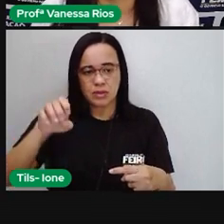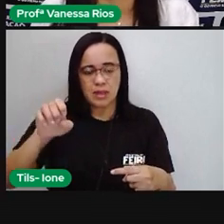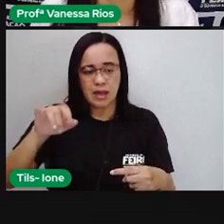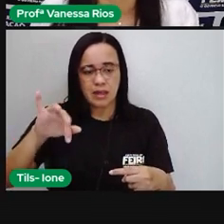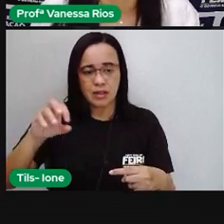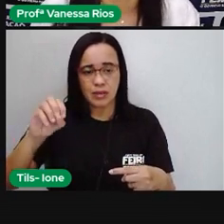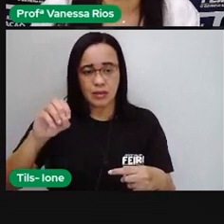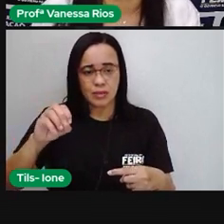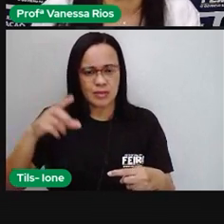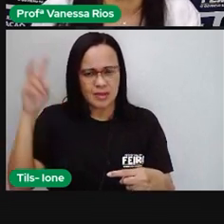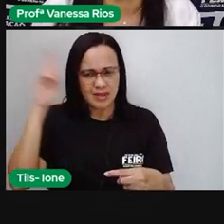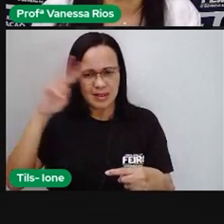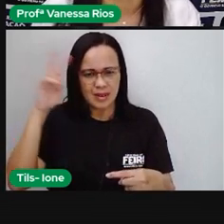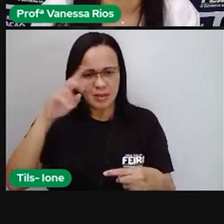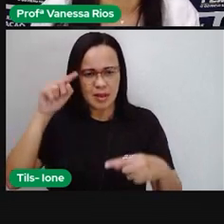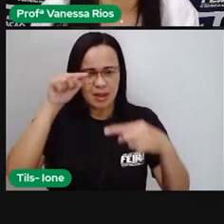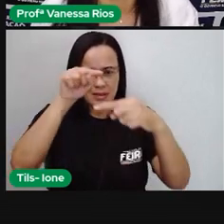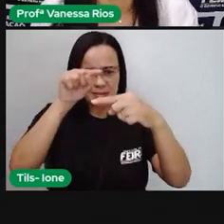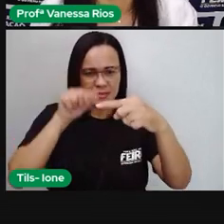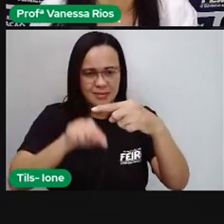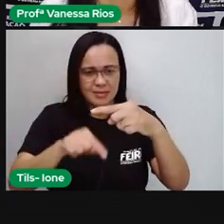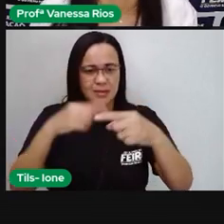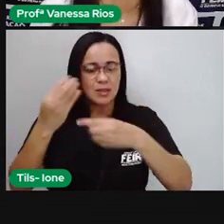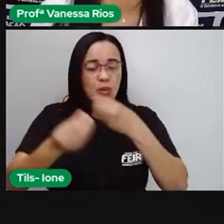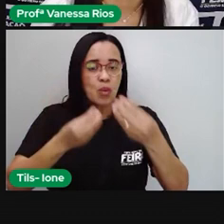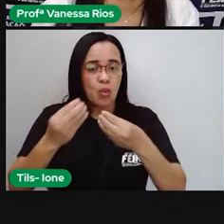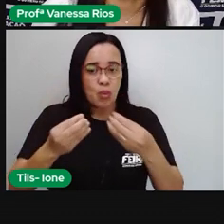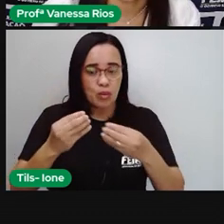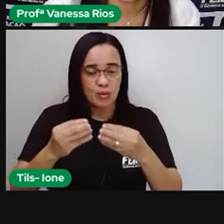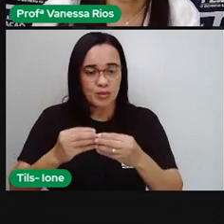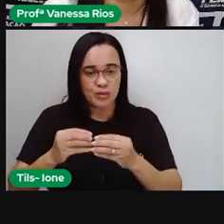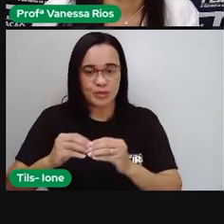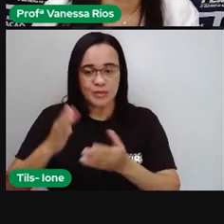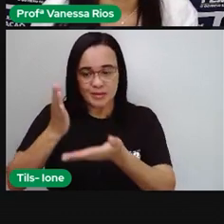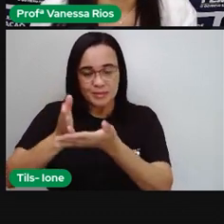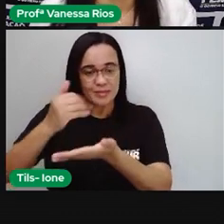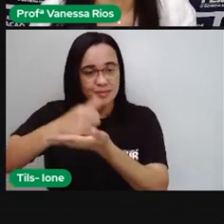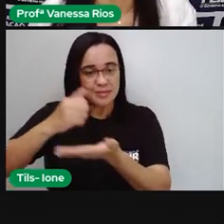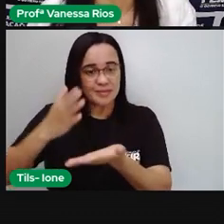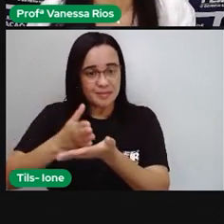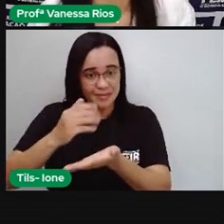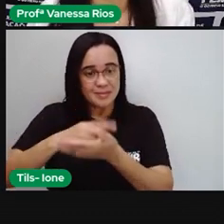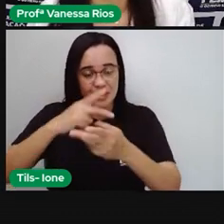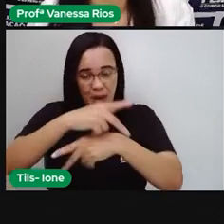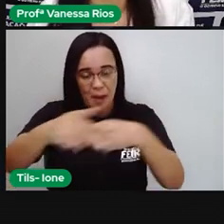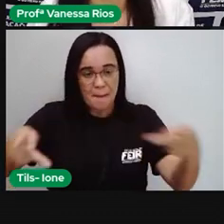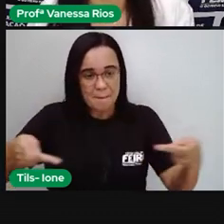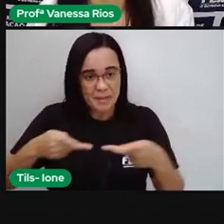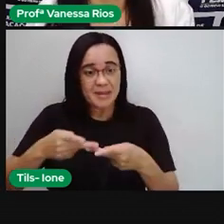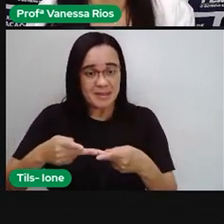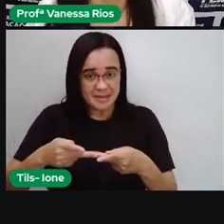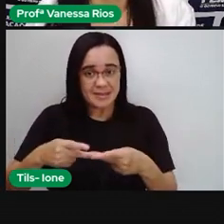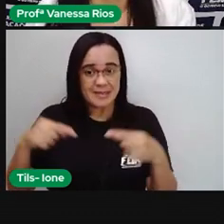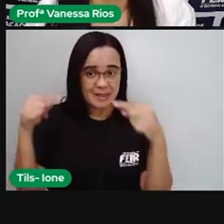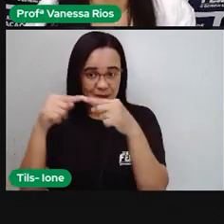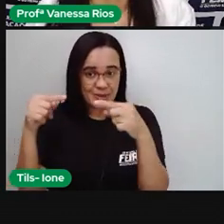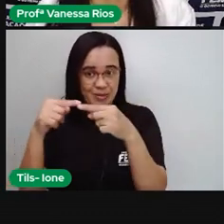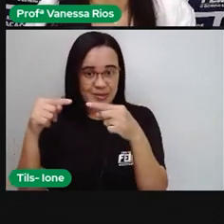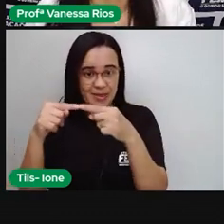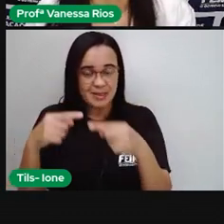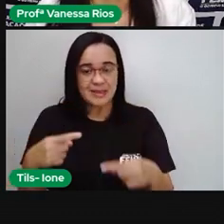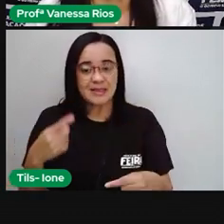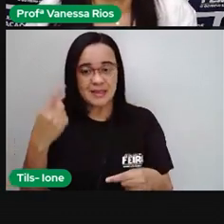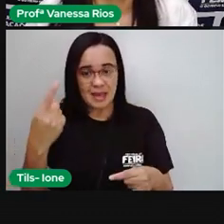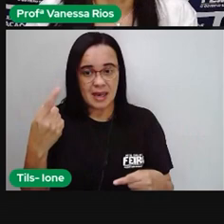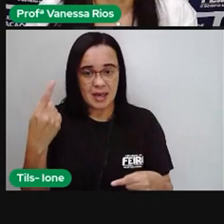fatia, se você comesse uma fatia, você iria comer um oitavo da pizza. E a gente percebe aqui, ó. As